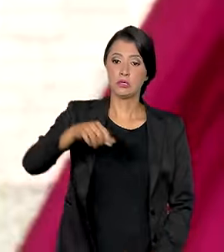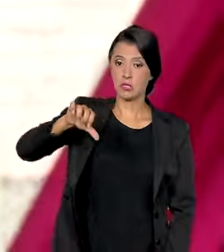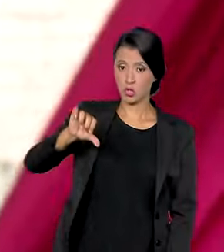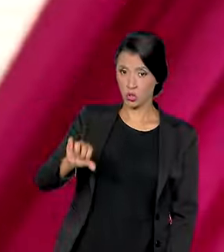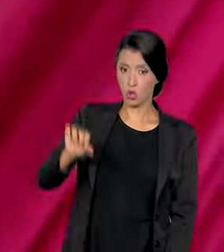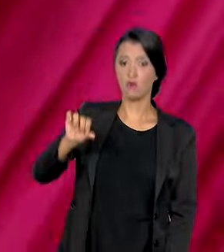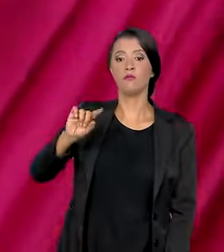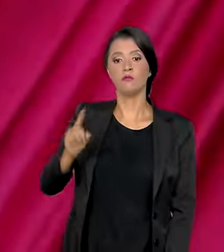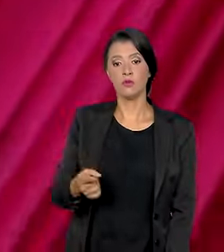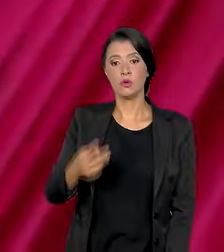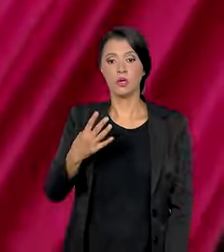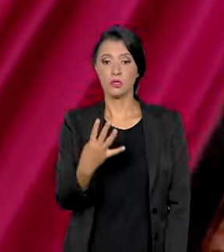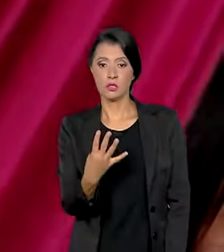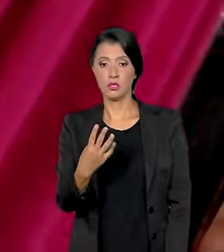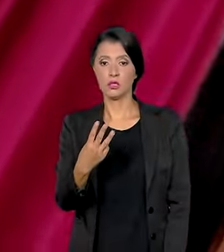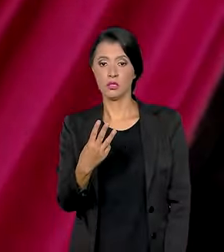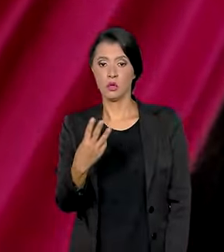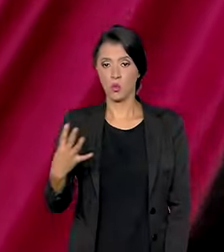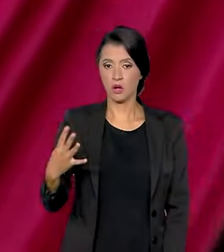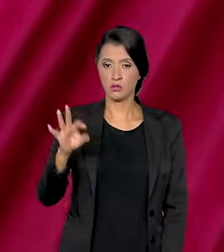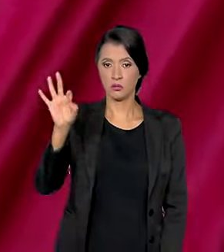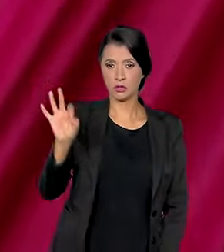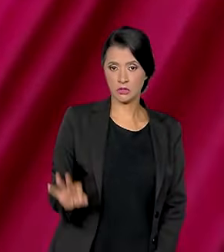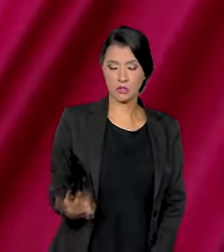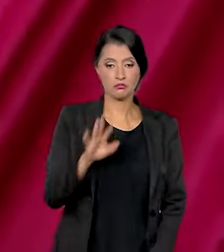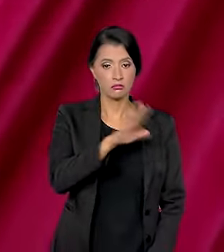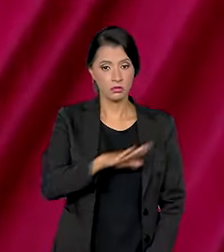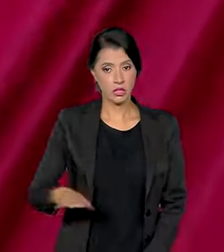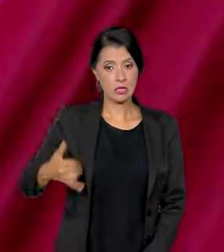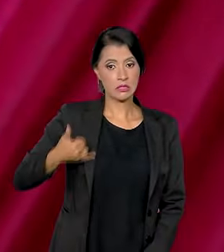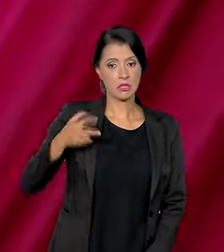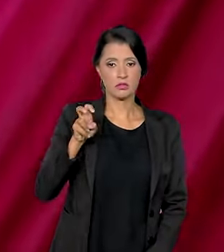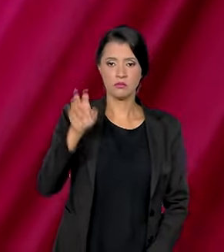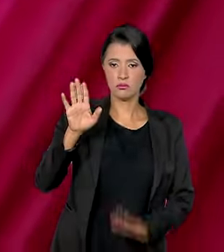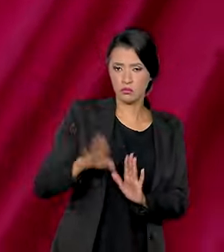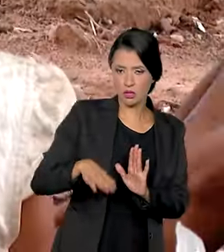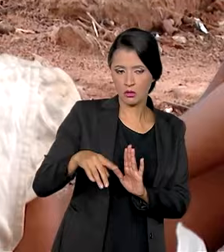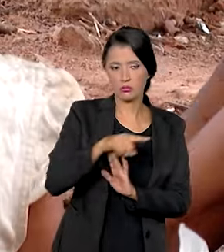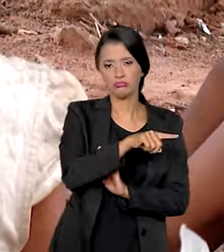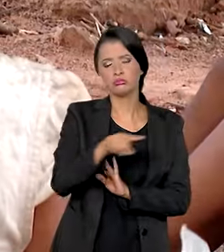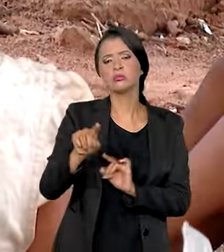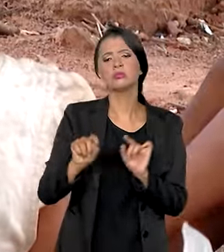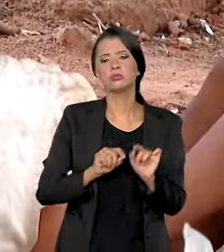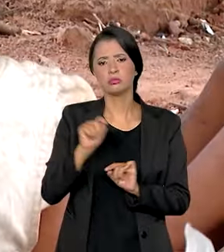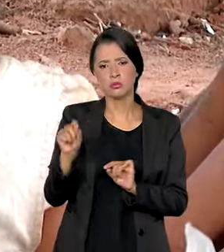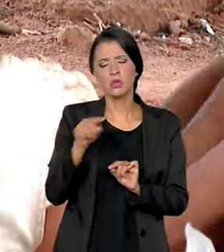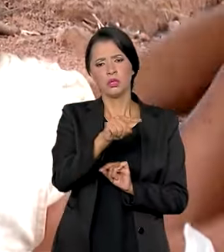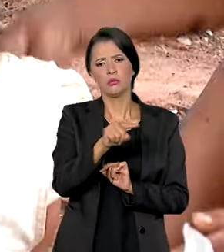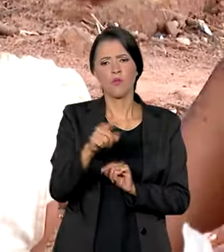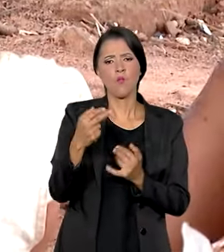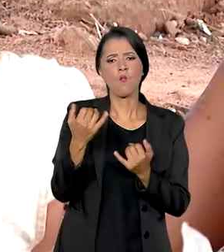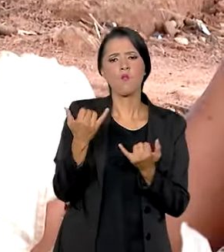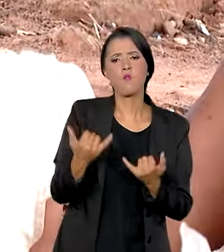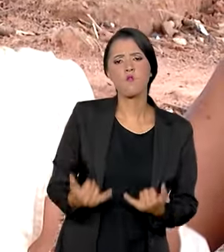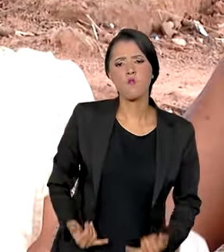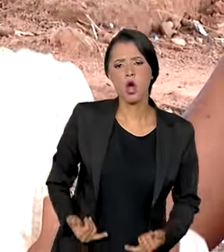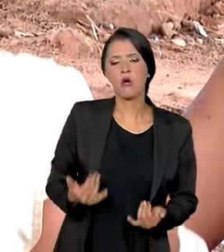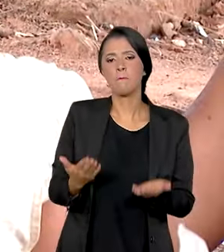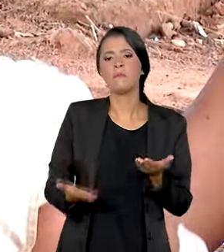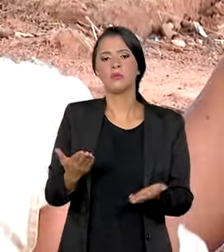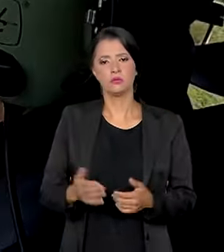de 79,34% das crianças com menos de 5 anos, elas estavam com baixo ou